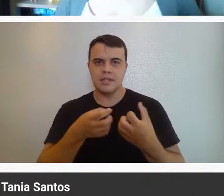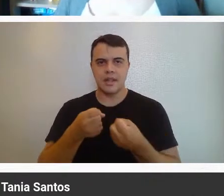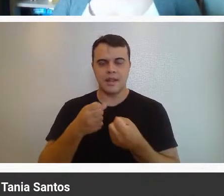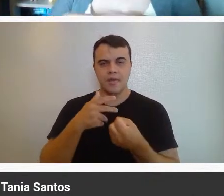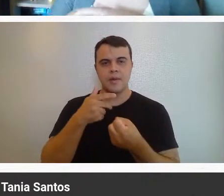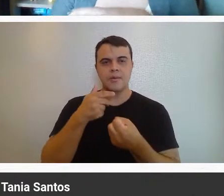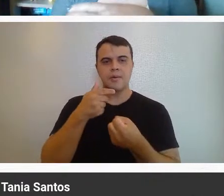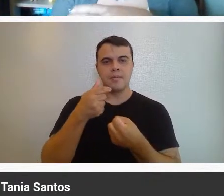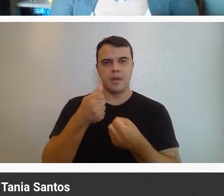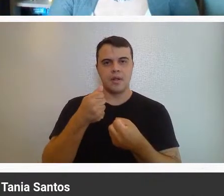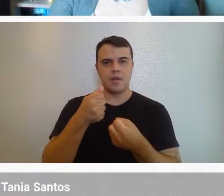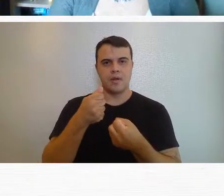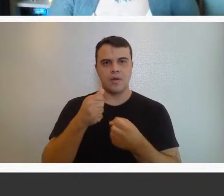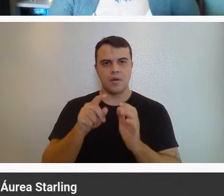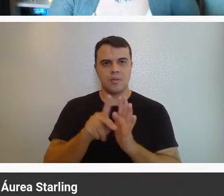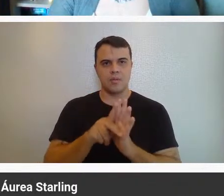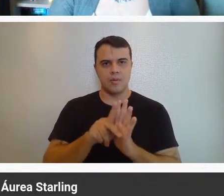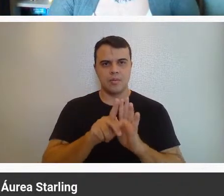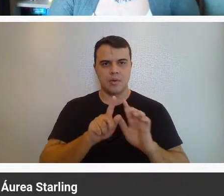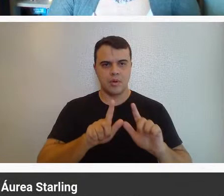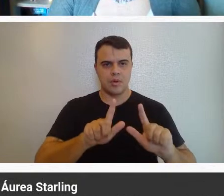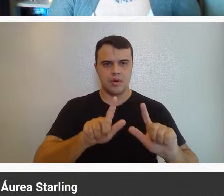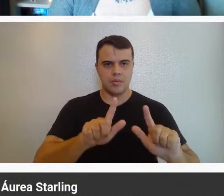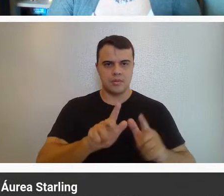esses estilos de obra.